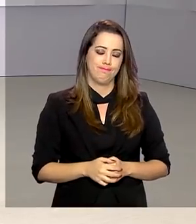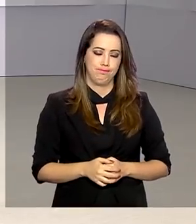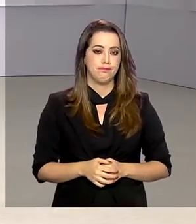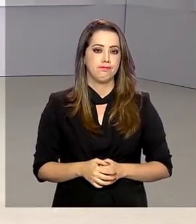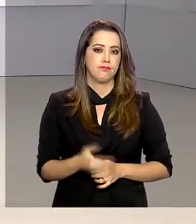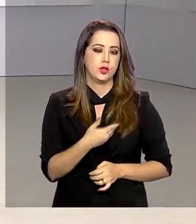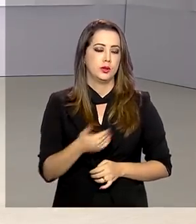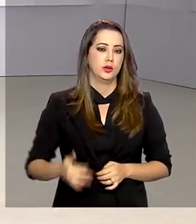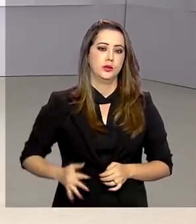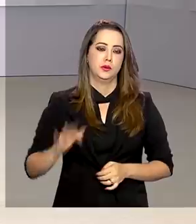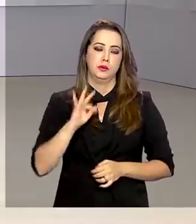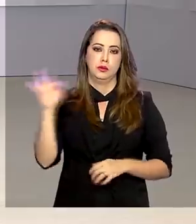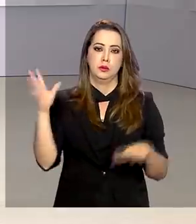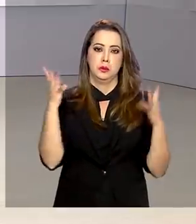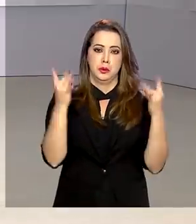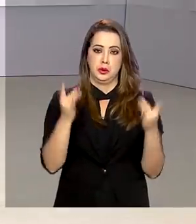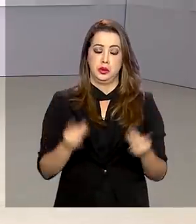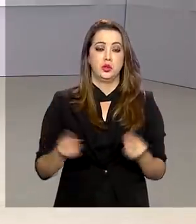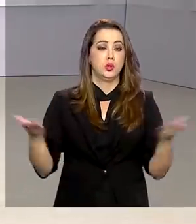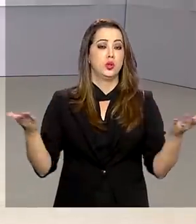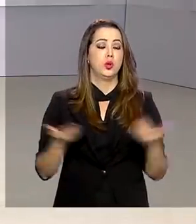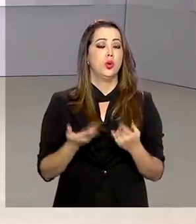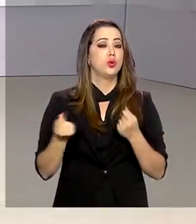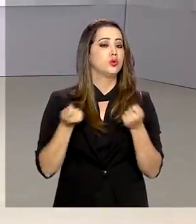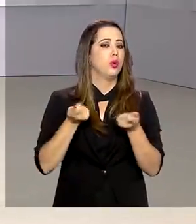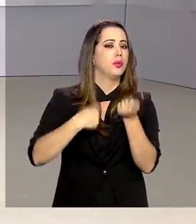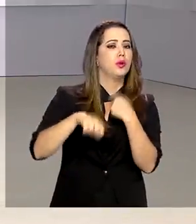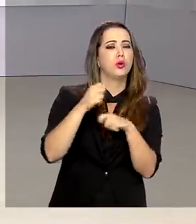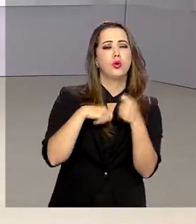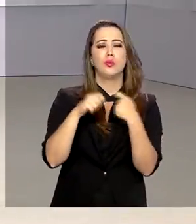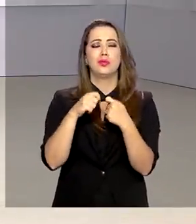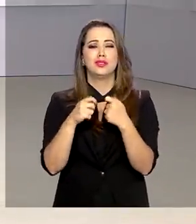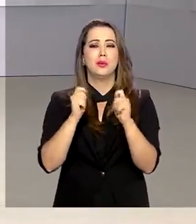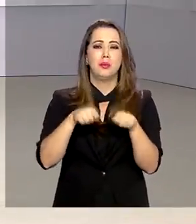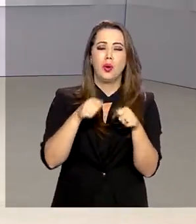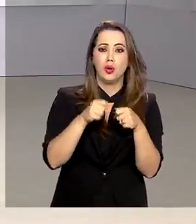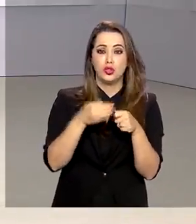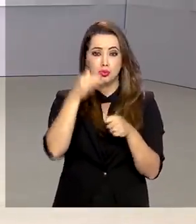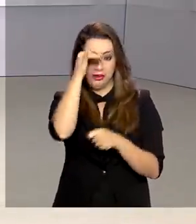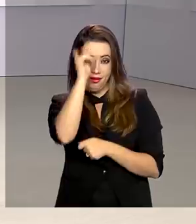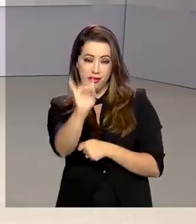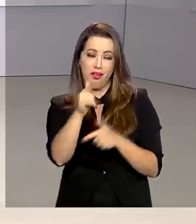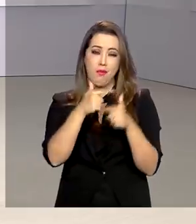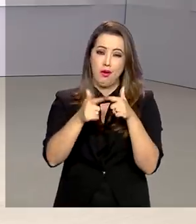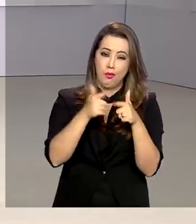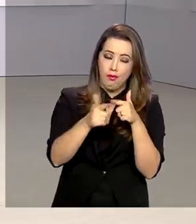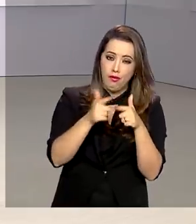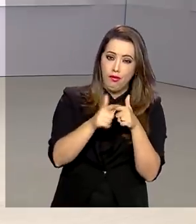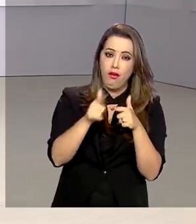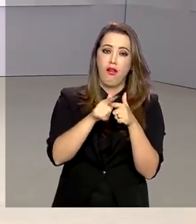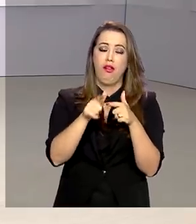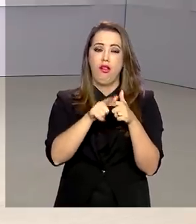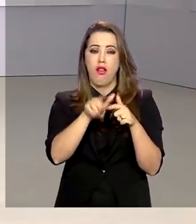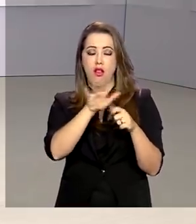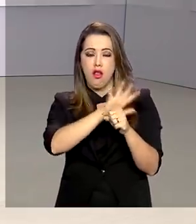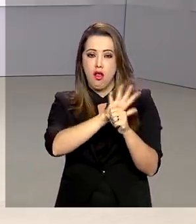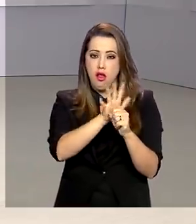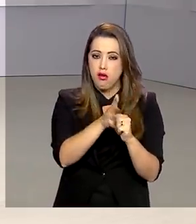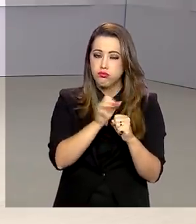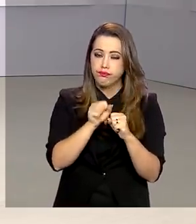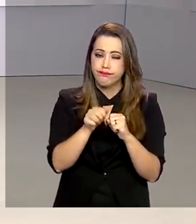O Governo Federal detalhou hoje medidas econômicas de enfrentamento à crise causada pela pandemia de